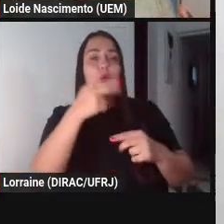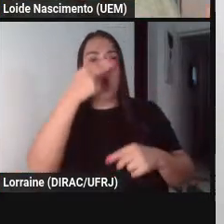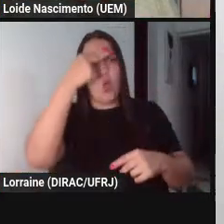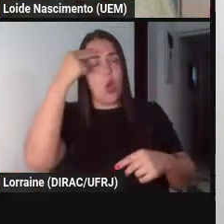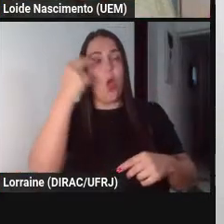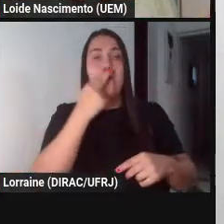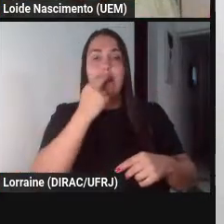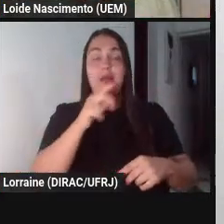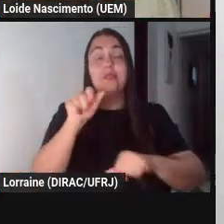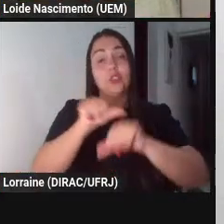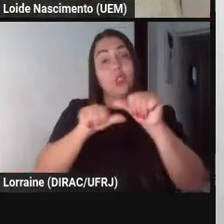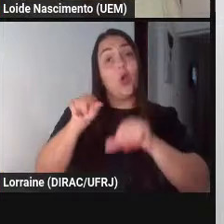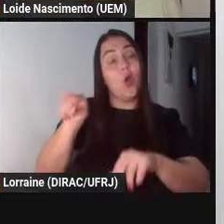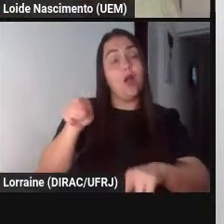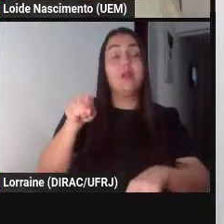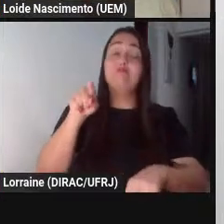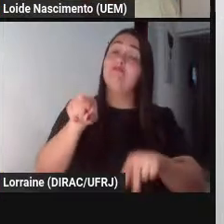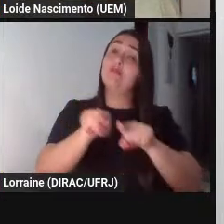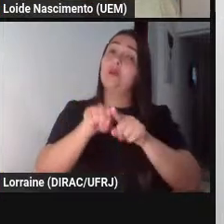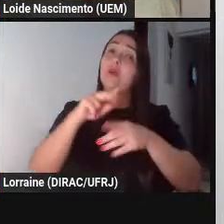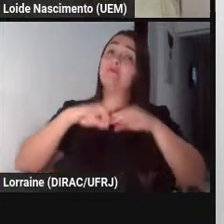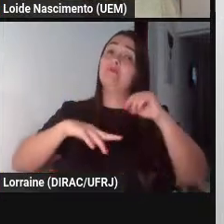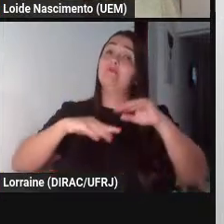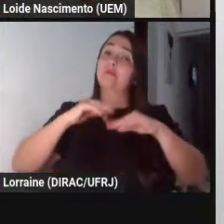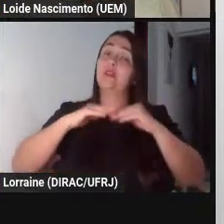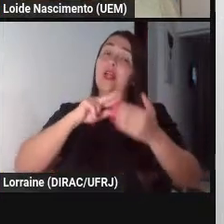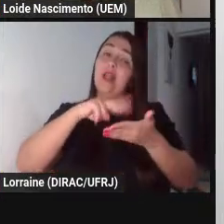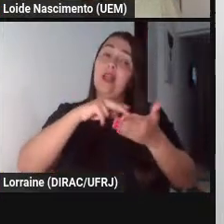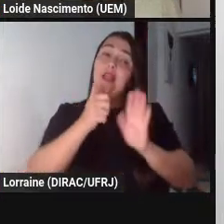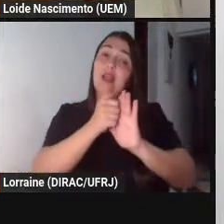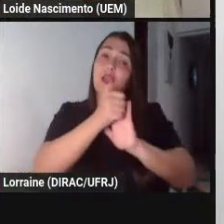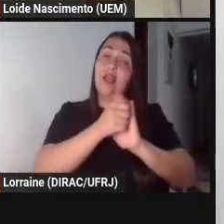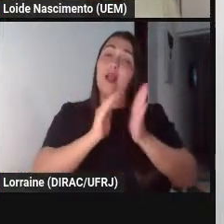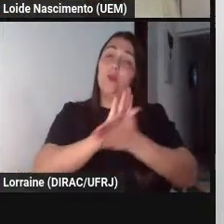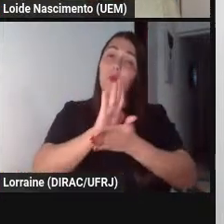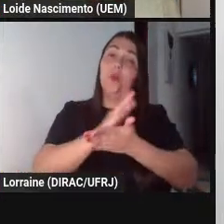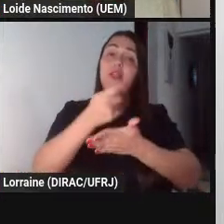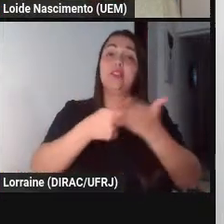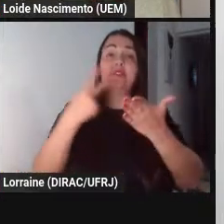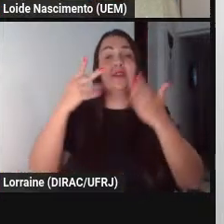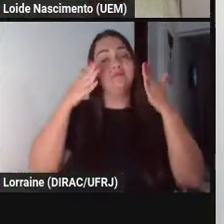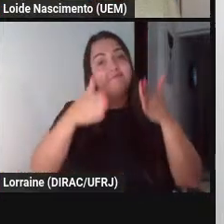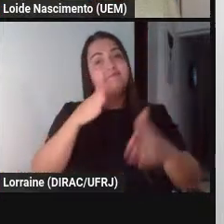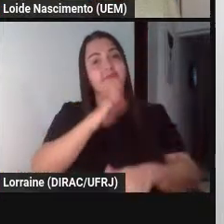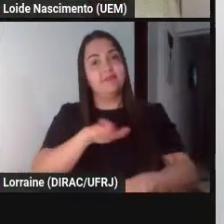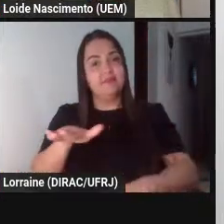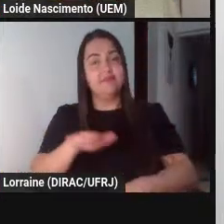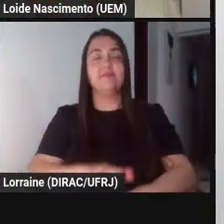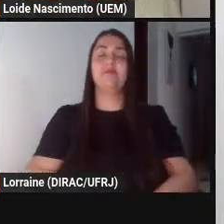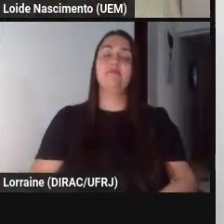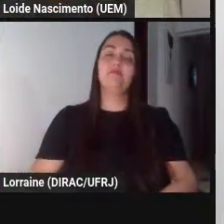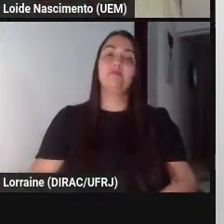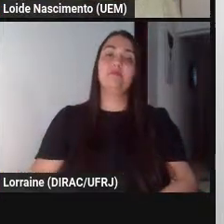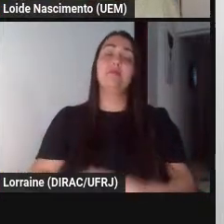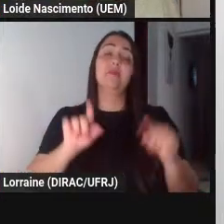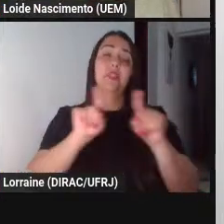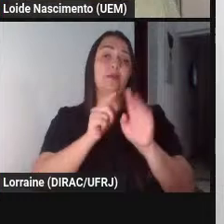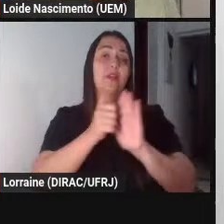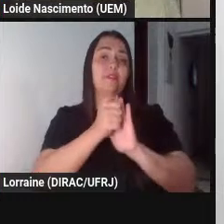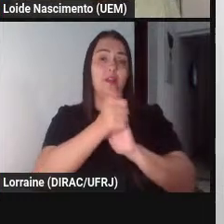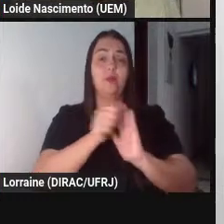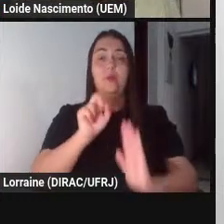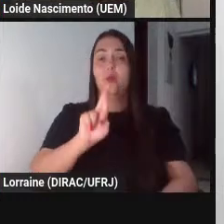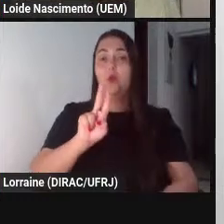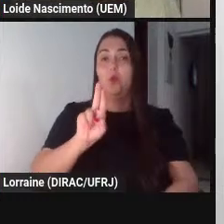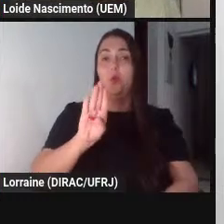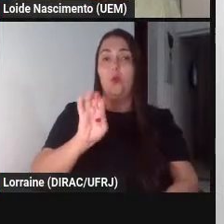produz né publica os seus textos para a criança temos também as fábulas do Rubem Alves